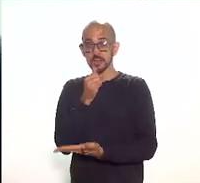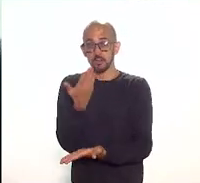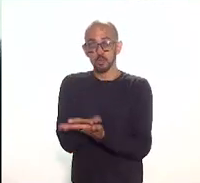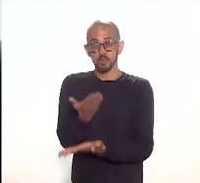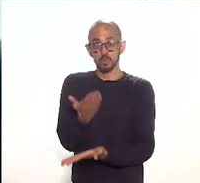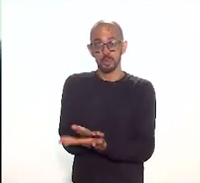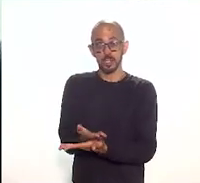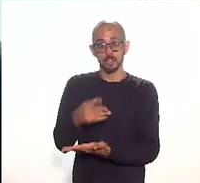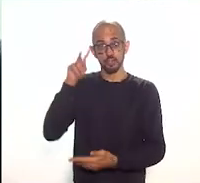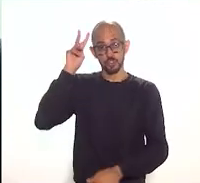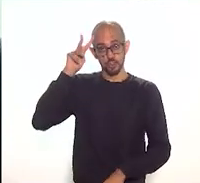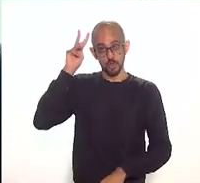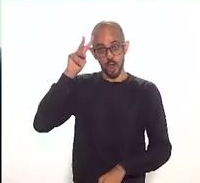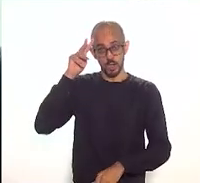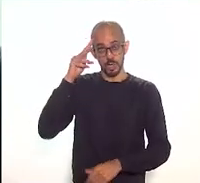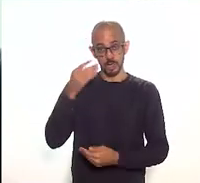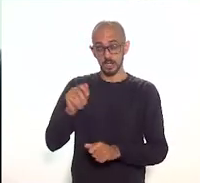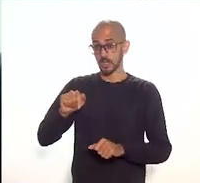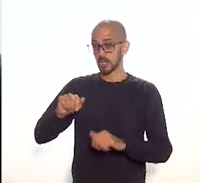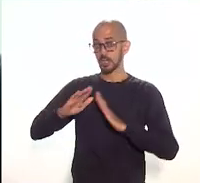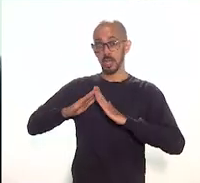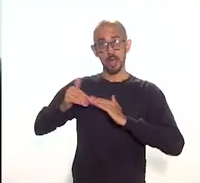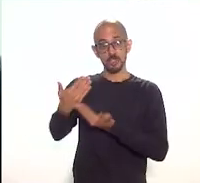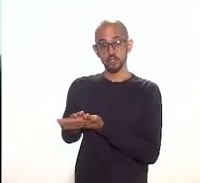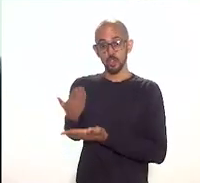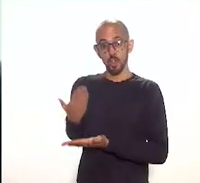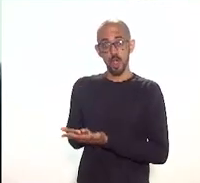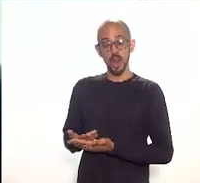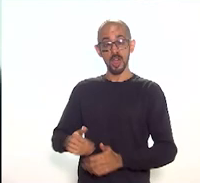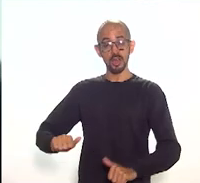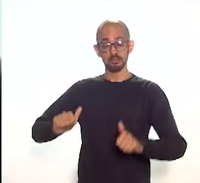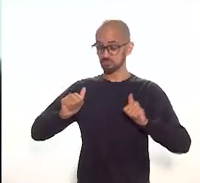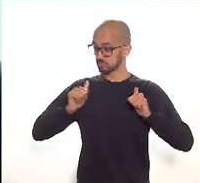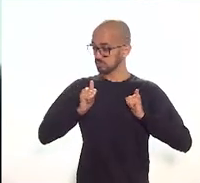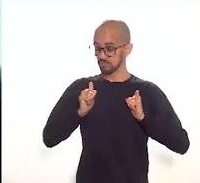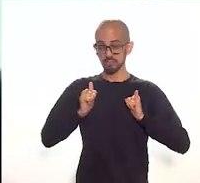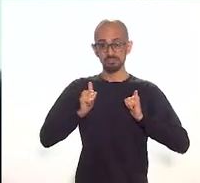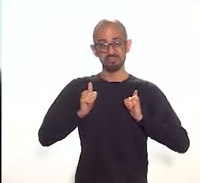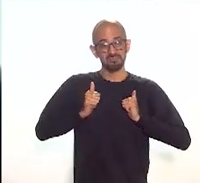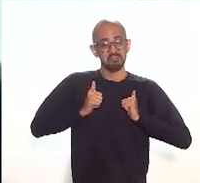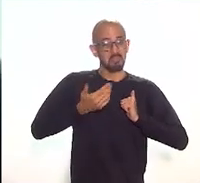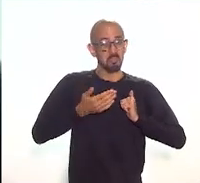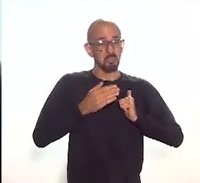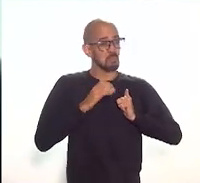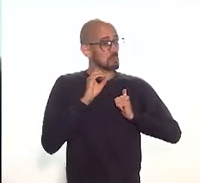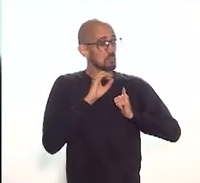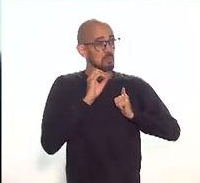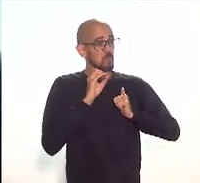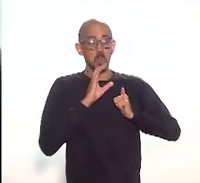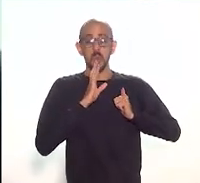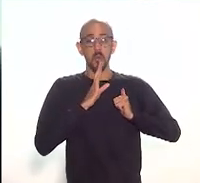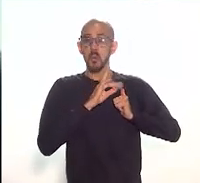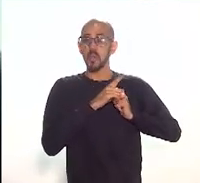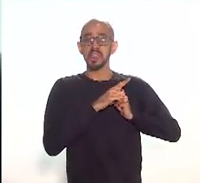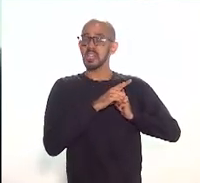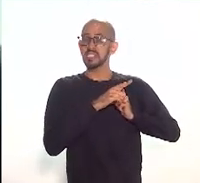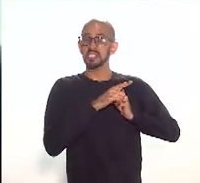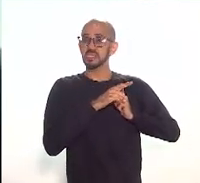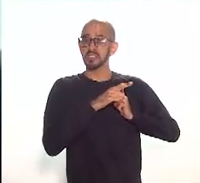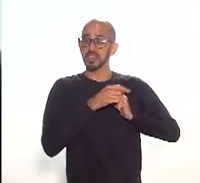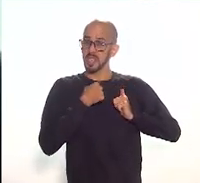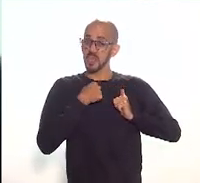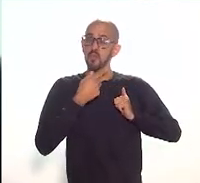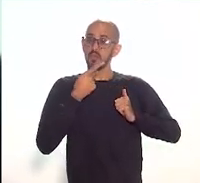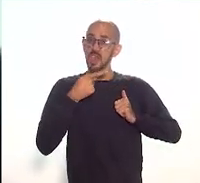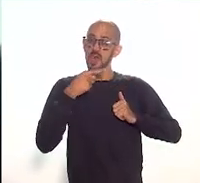nossas escolas fica alheio, da escola pública, de modo geral, fica alheio. eu estou falando de escola porque eu sou professor,